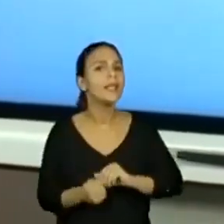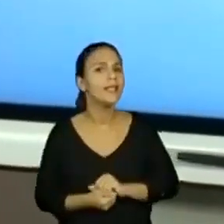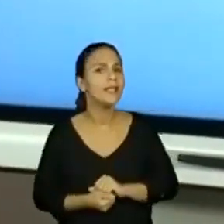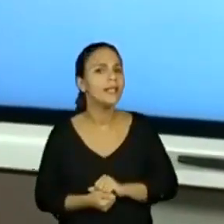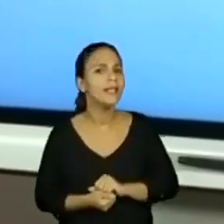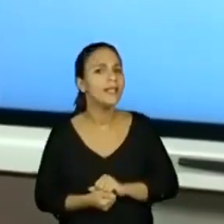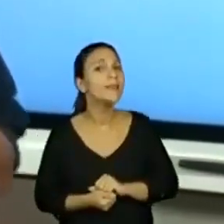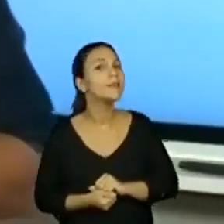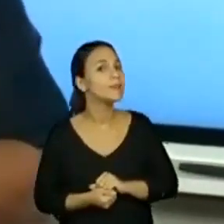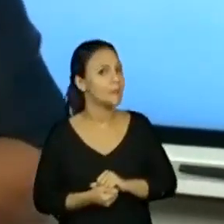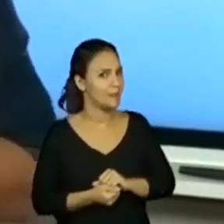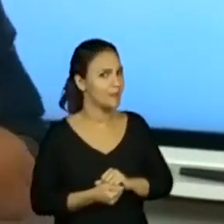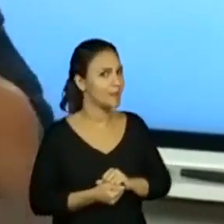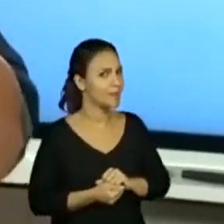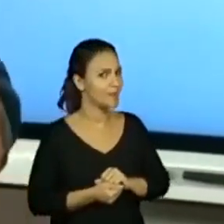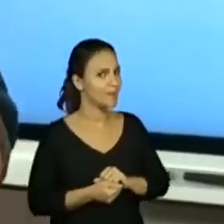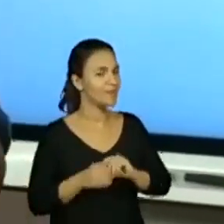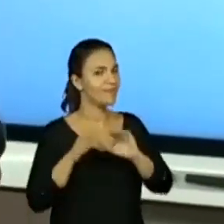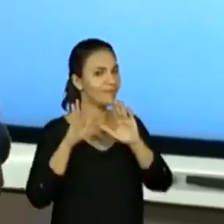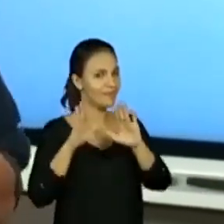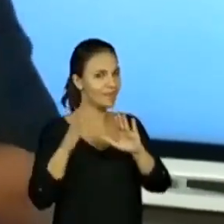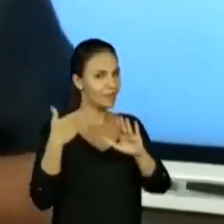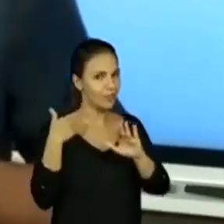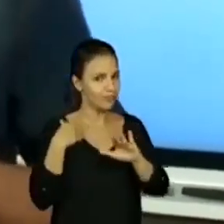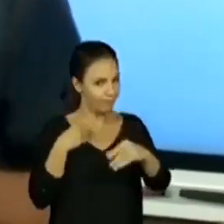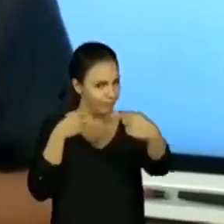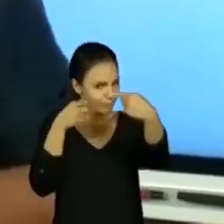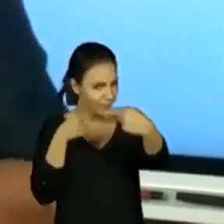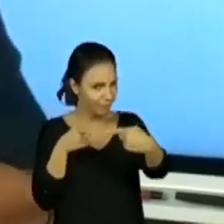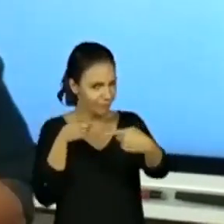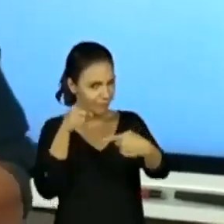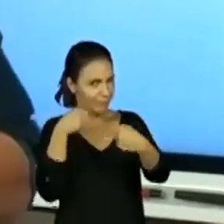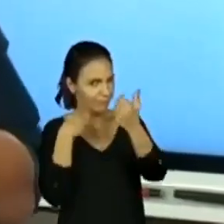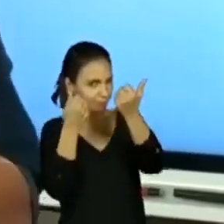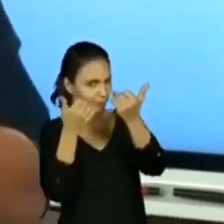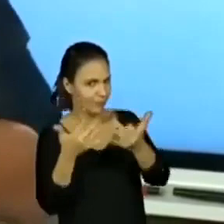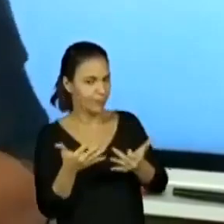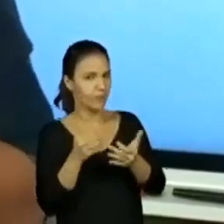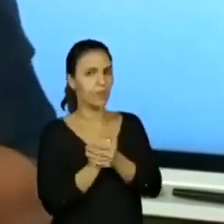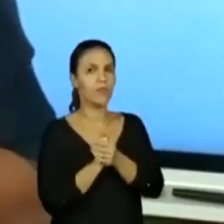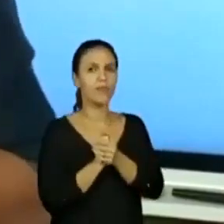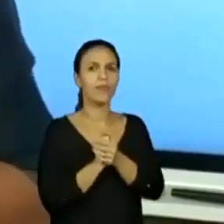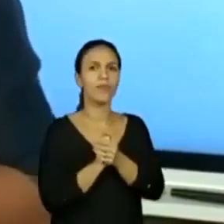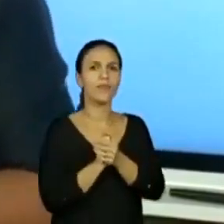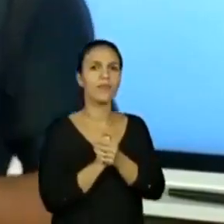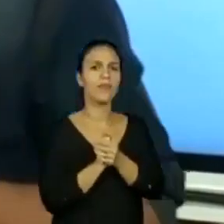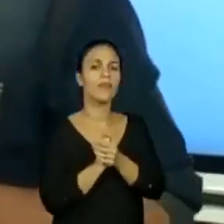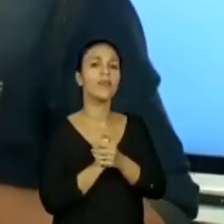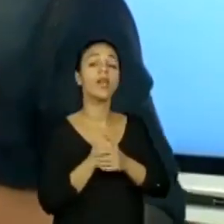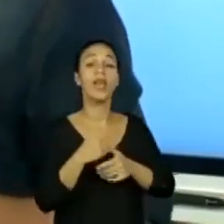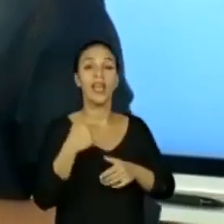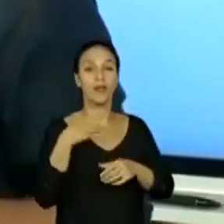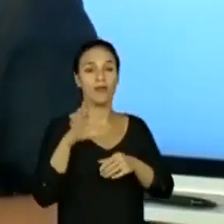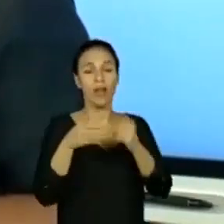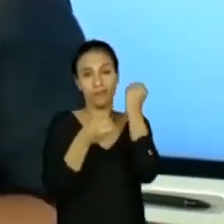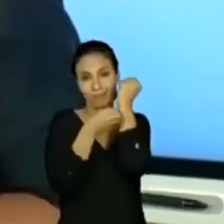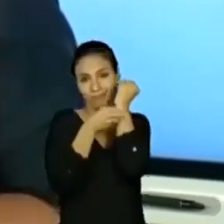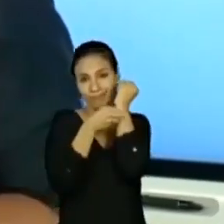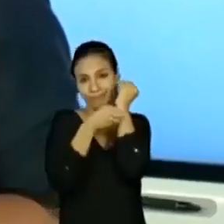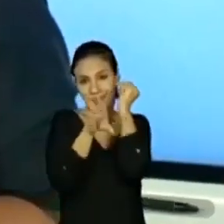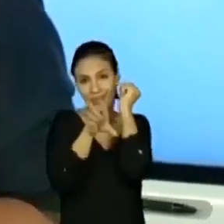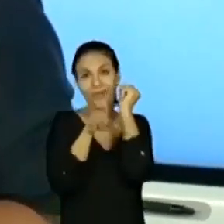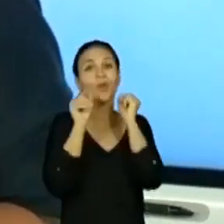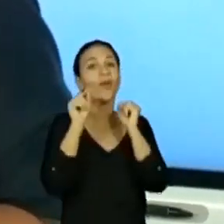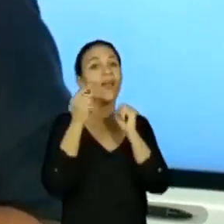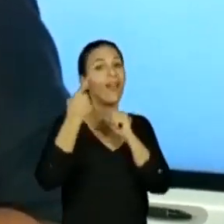Ah, vou trocar essa ideia feroz com vocês. Eu já dei o spoiler na aula anterior,